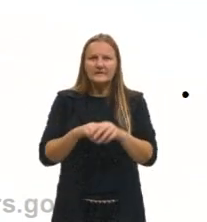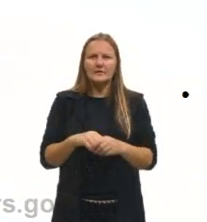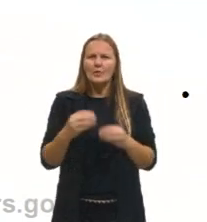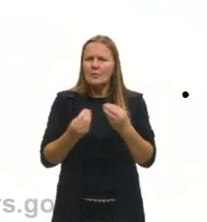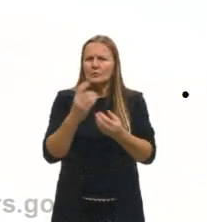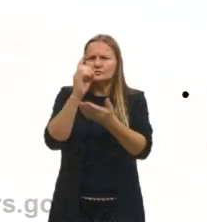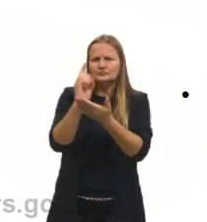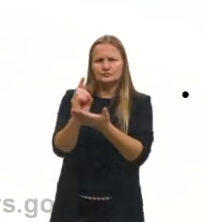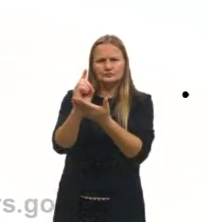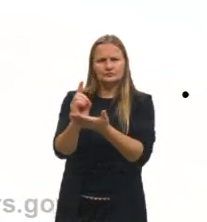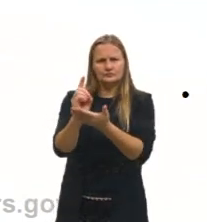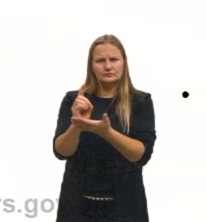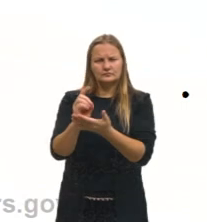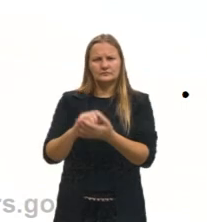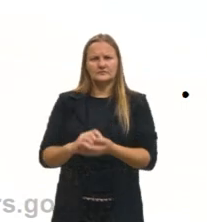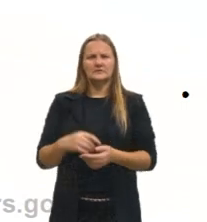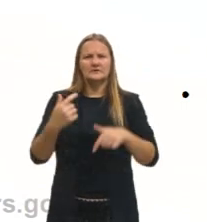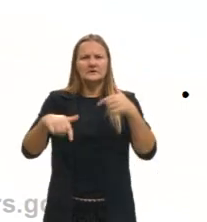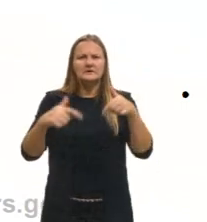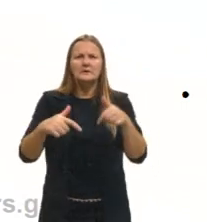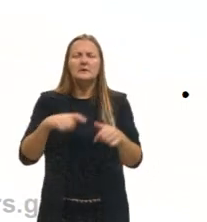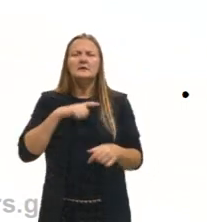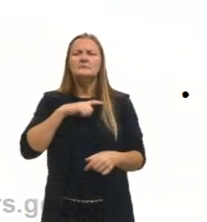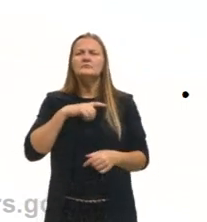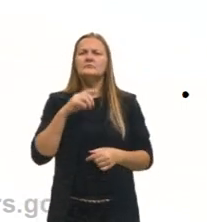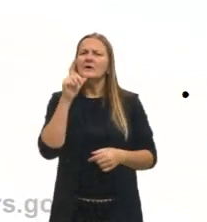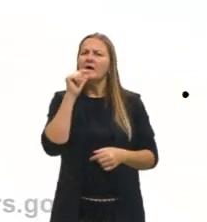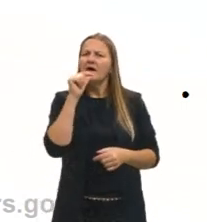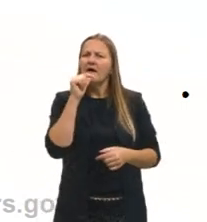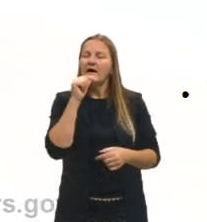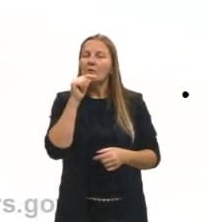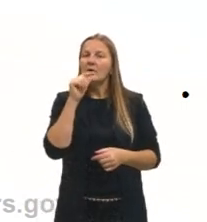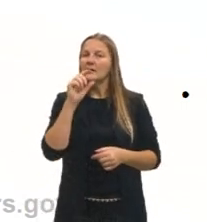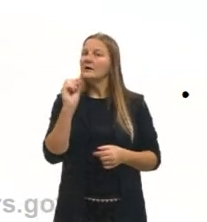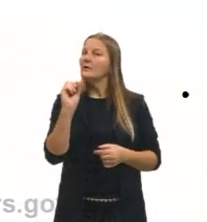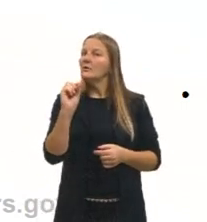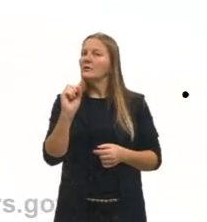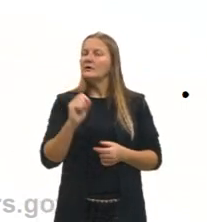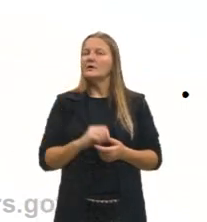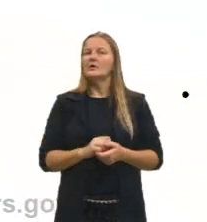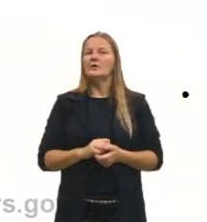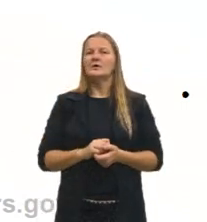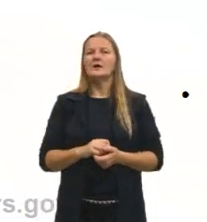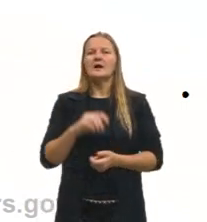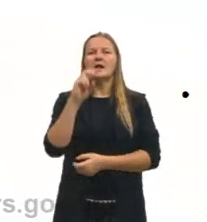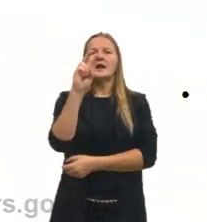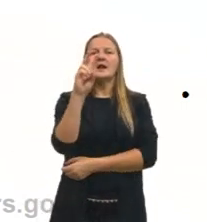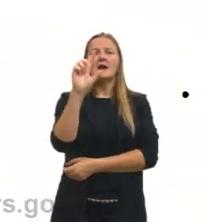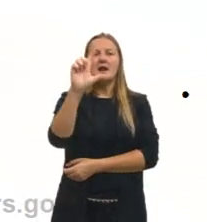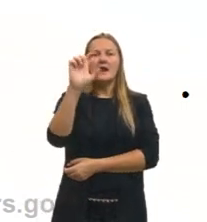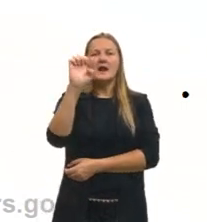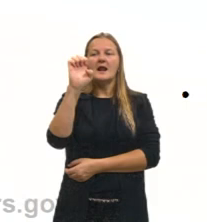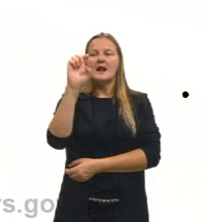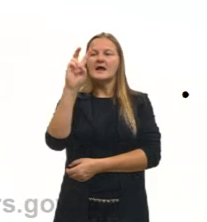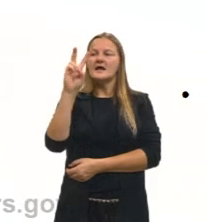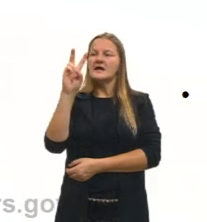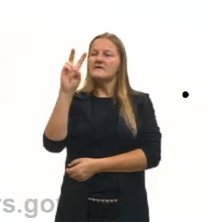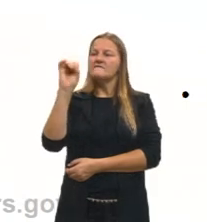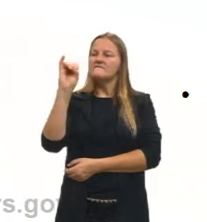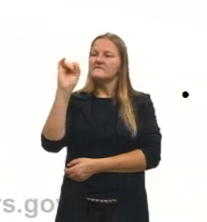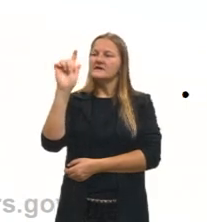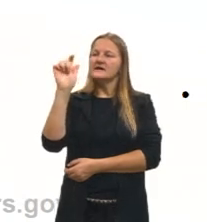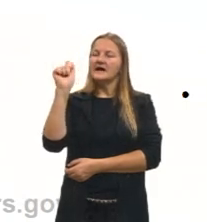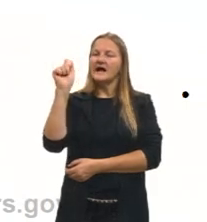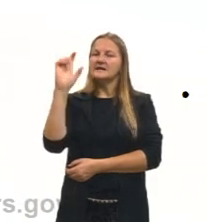de densidade, mas daí trabalha com corrente de água ao invés da corrente de vento, é a levigação. A levigação é utilizada nos